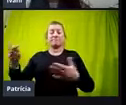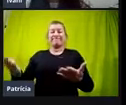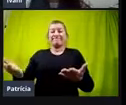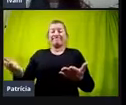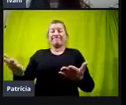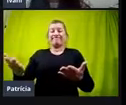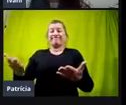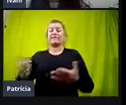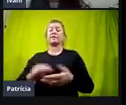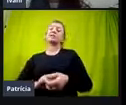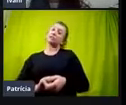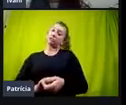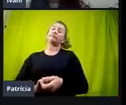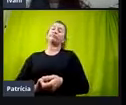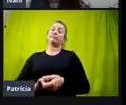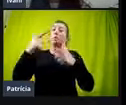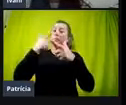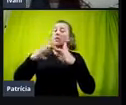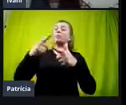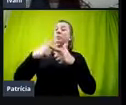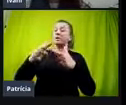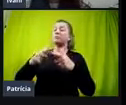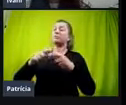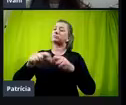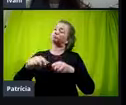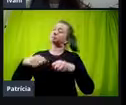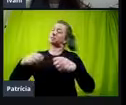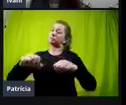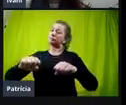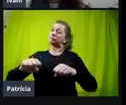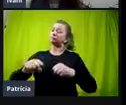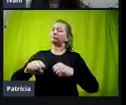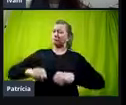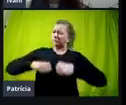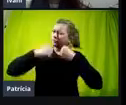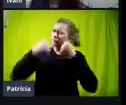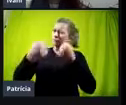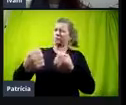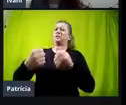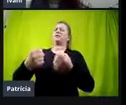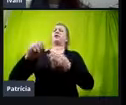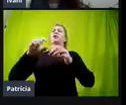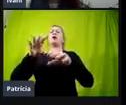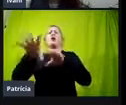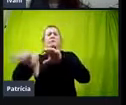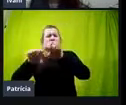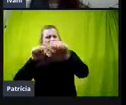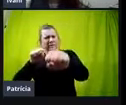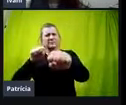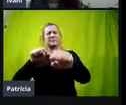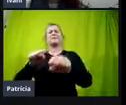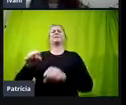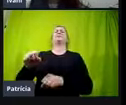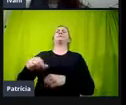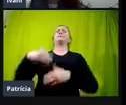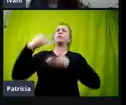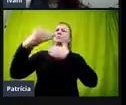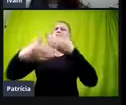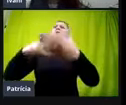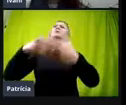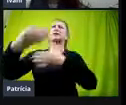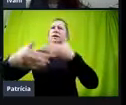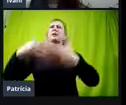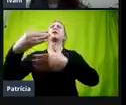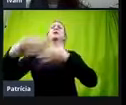Então, são questões, assim, que exigem o quê? A capacitação mesmo, né? A formação das pessoas. Um processo formativo,